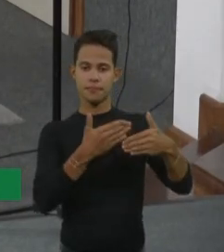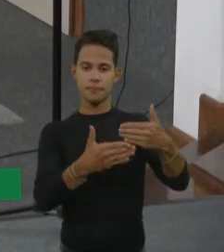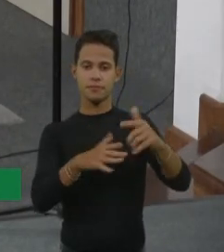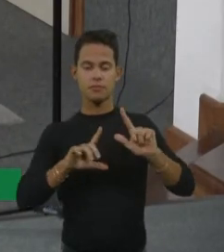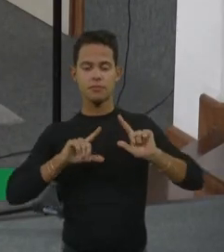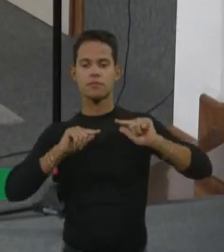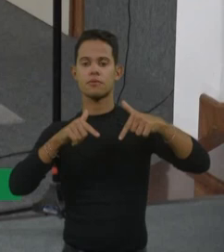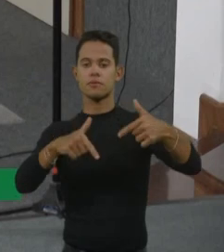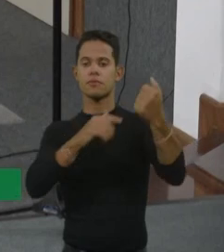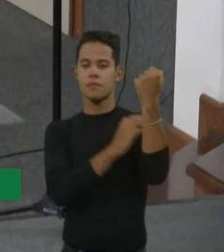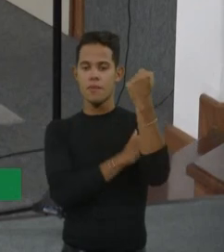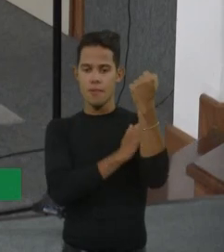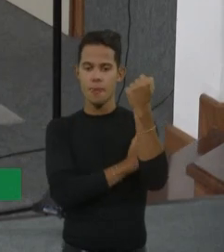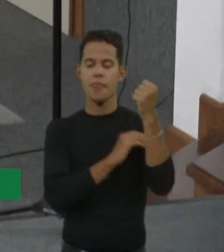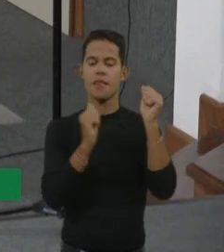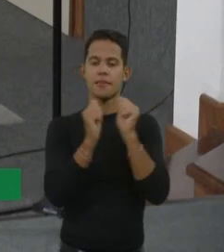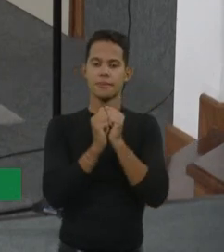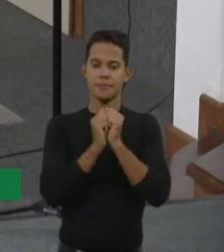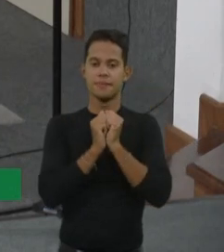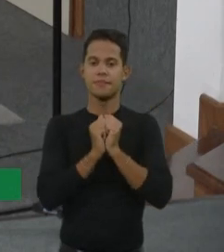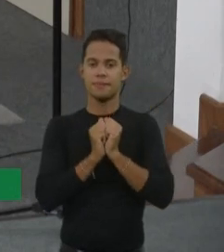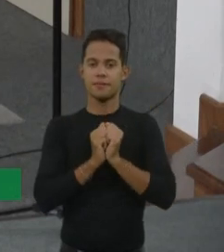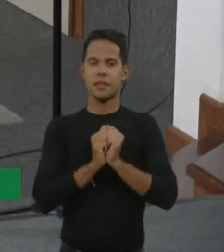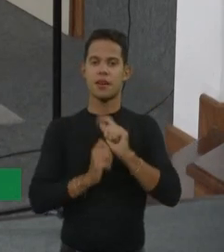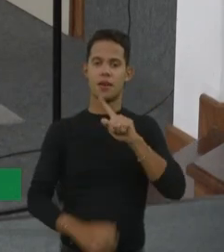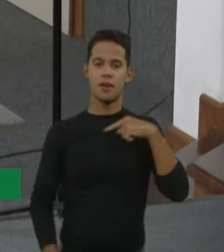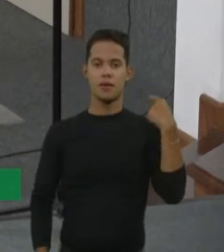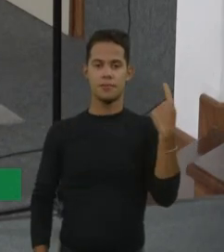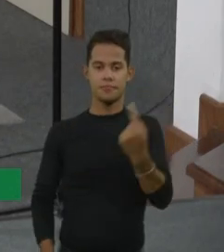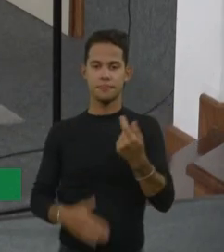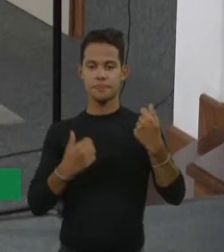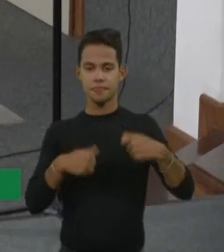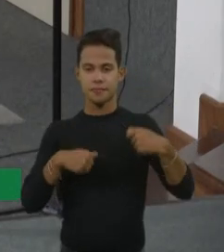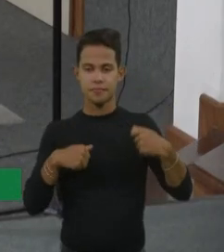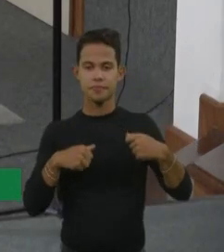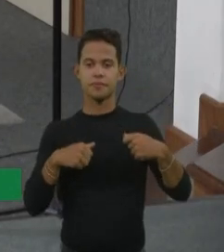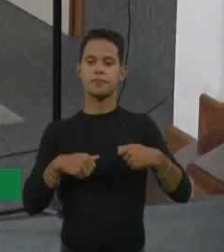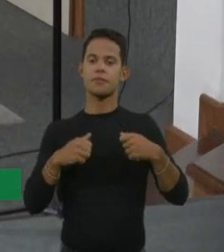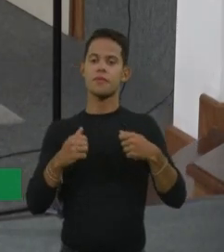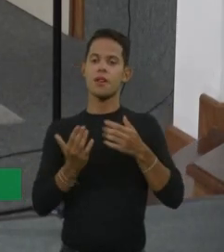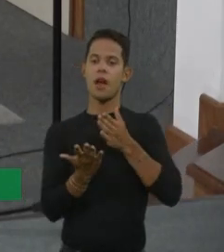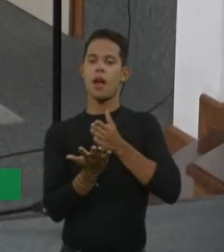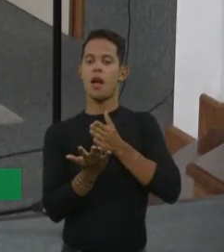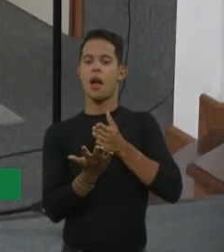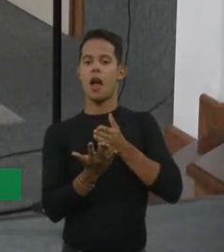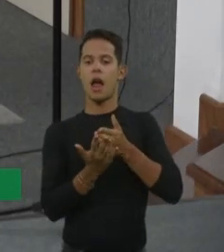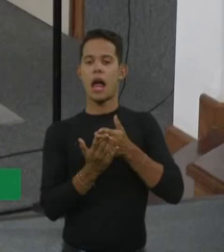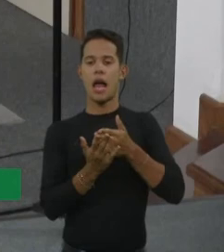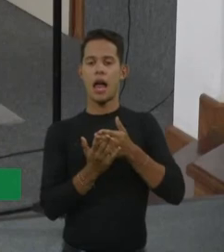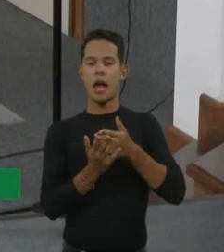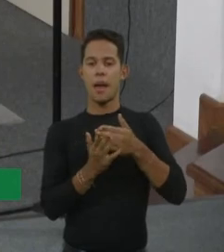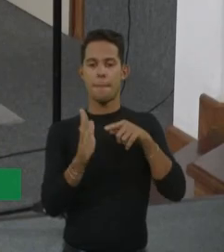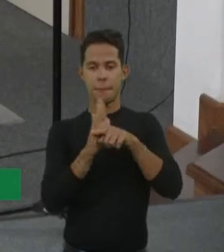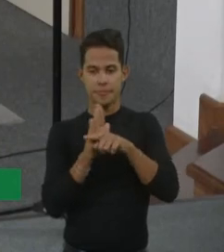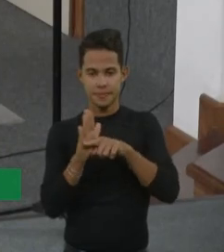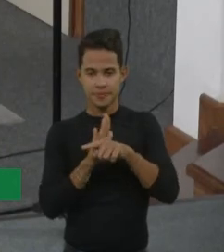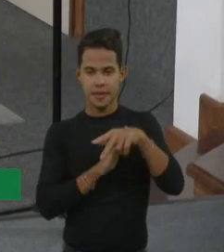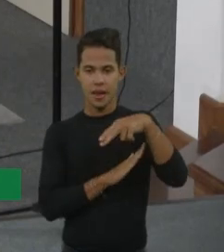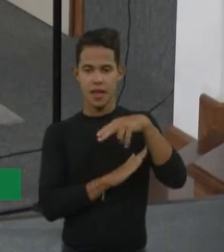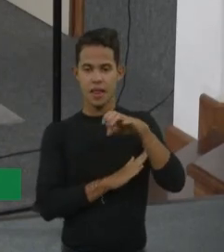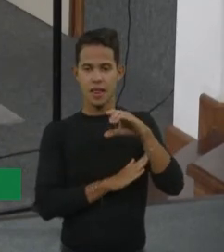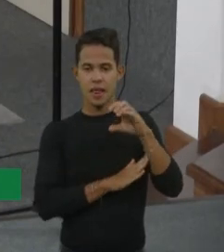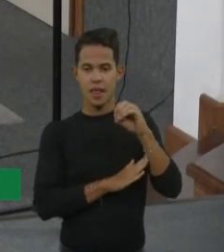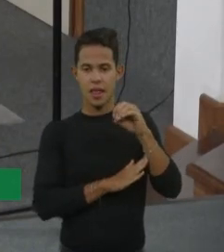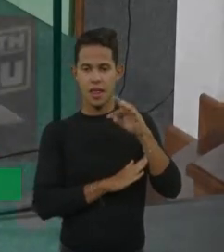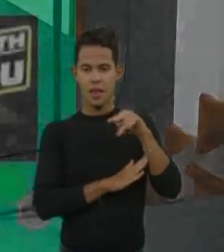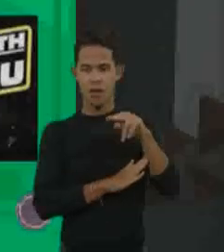força, fique com a gente. A gente precisa ampliar a triagem neonatal, né? Eu, como participante